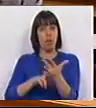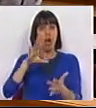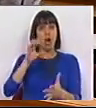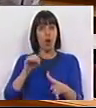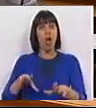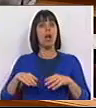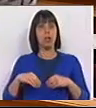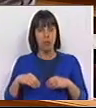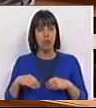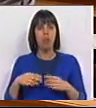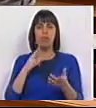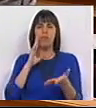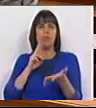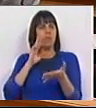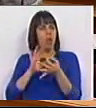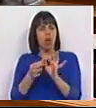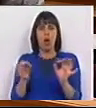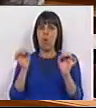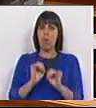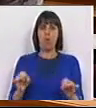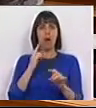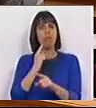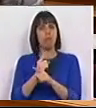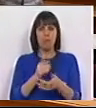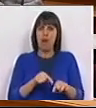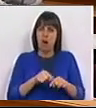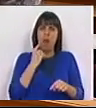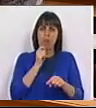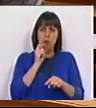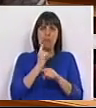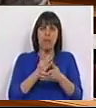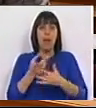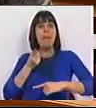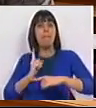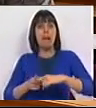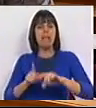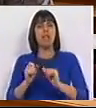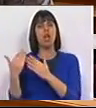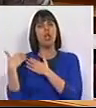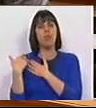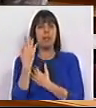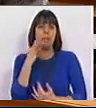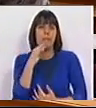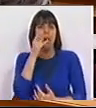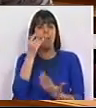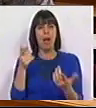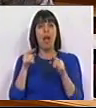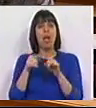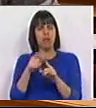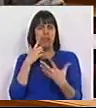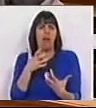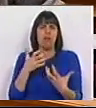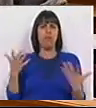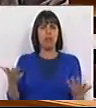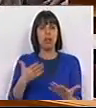coadoção, não há razão para não manter a partilha da responsabilidade parental. E isso eu acho que é